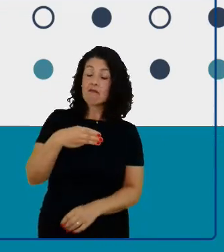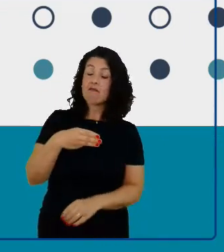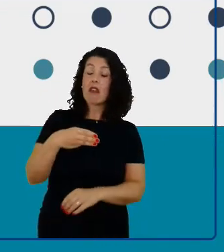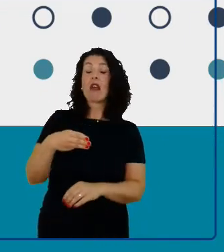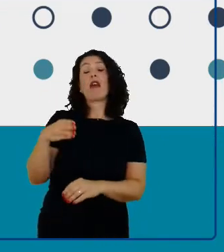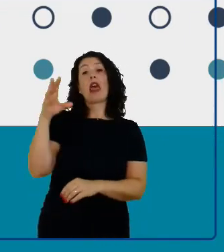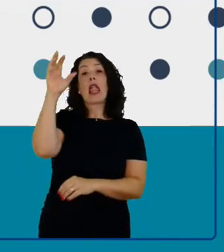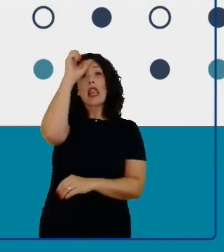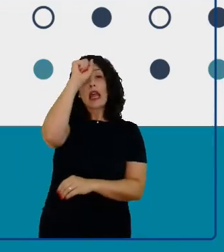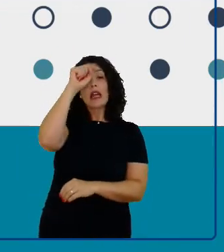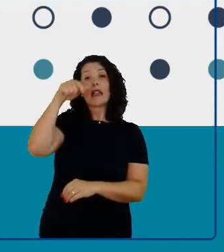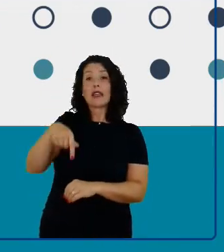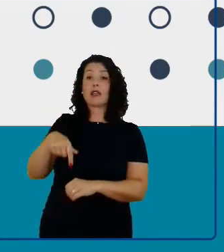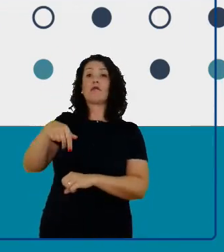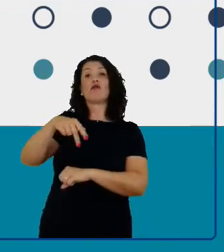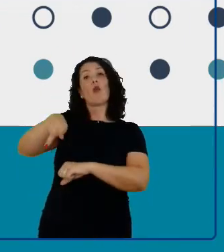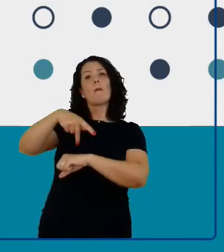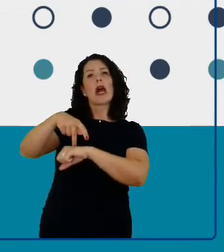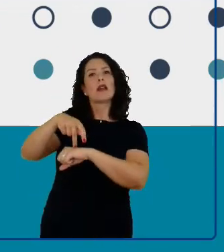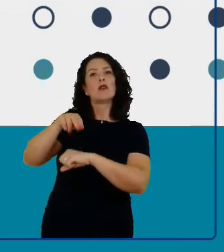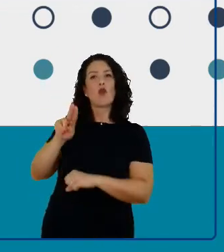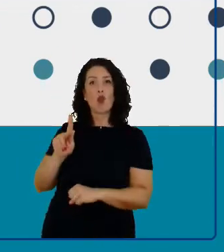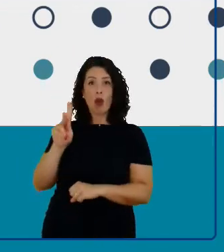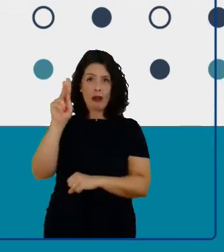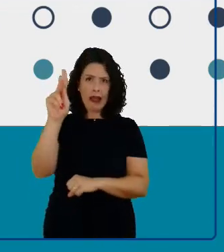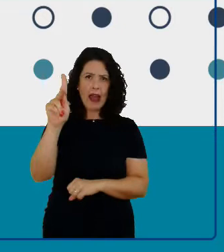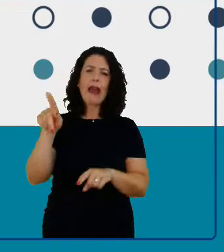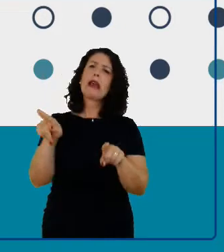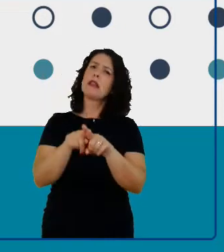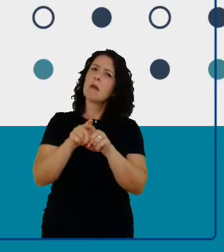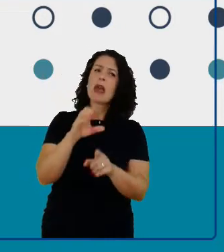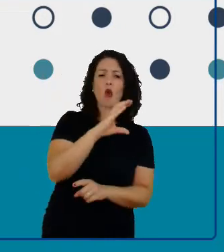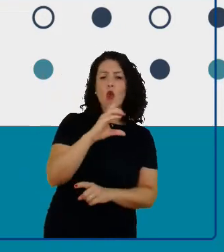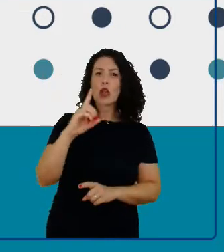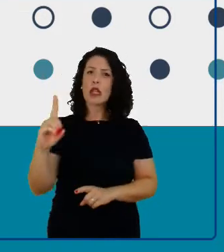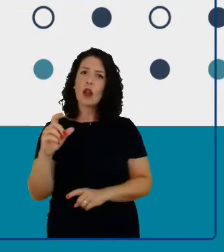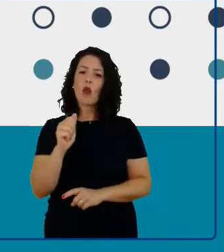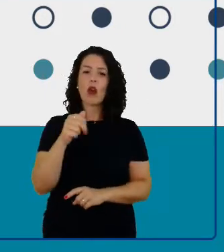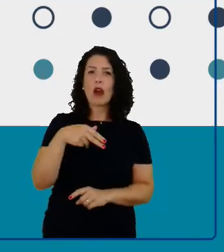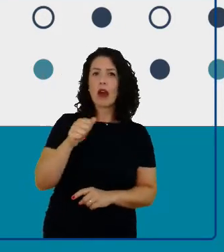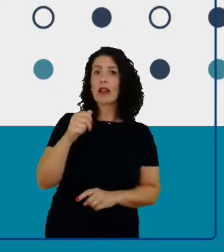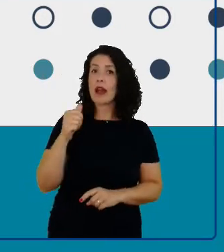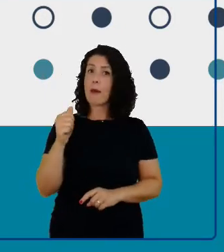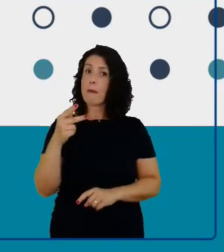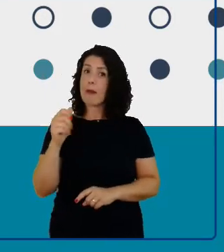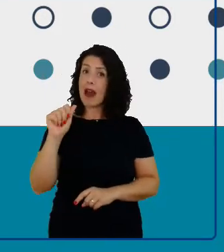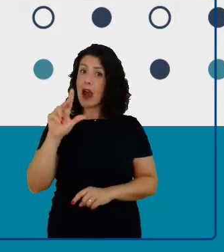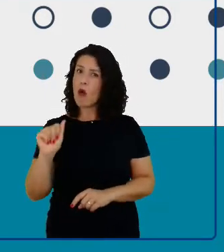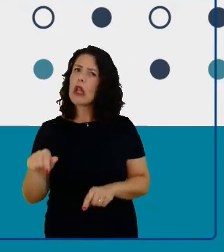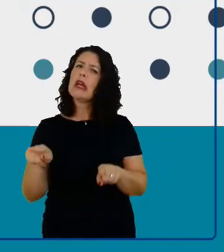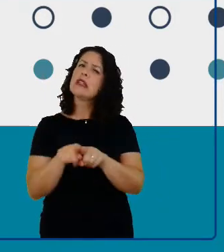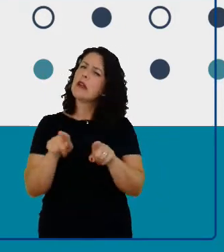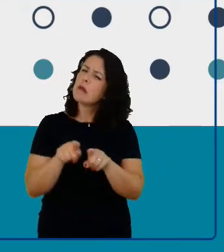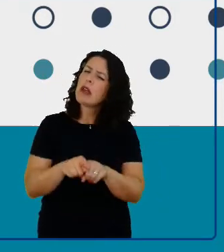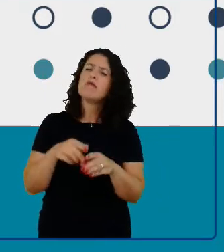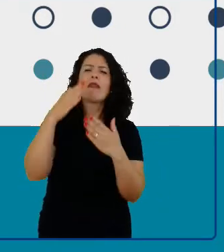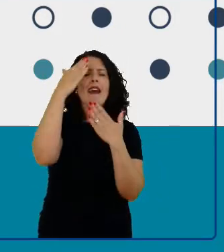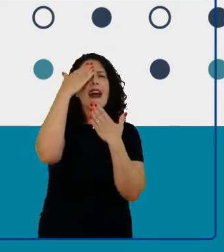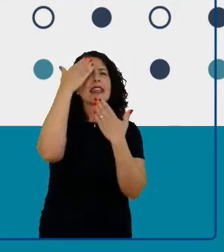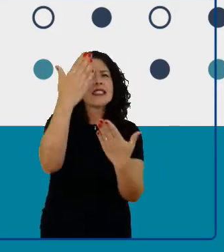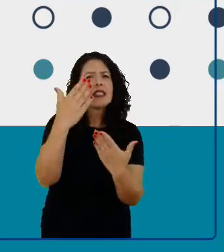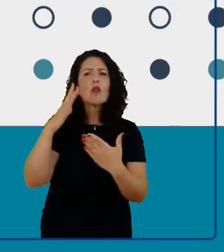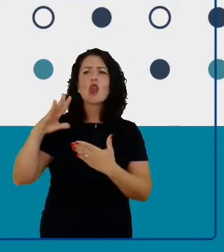Nosso moderador, Ana Paula, muito obrigado pelo seu tempo também. Nosso parceiro,